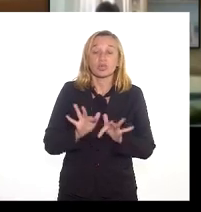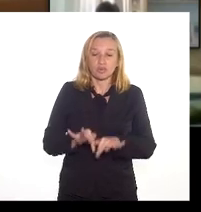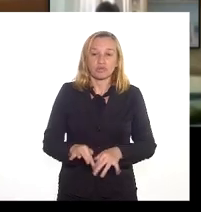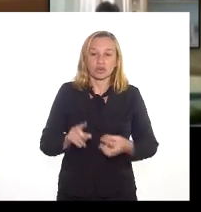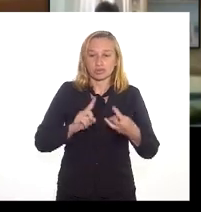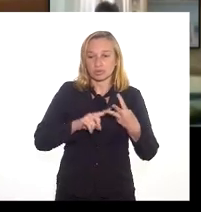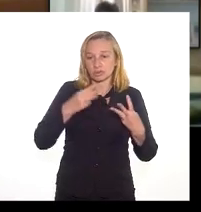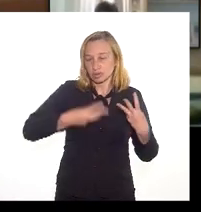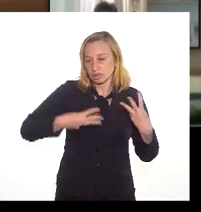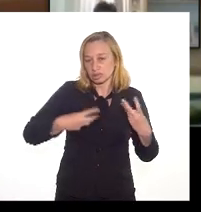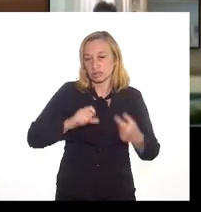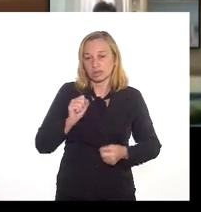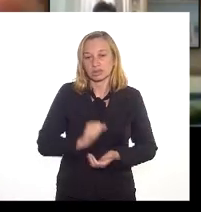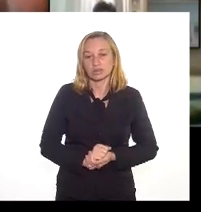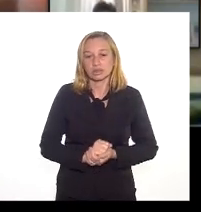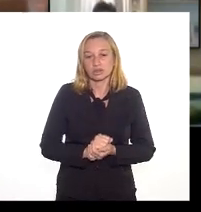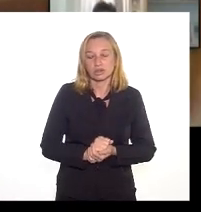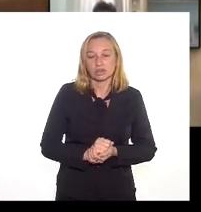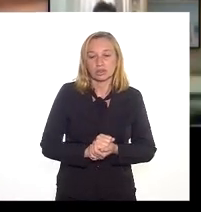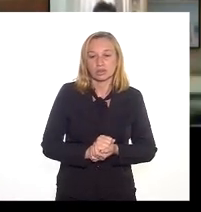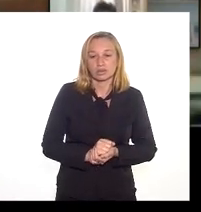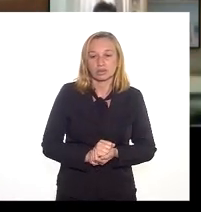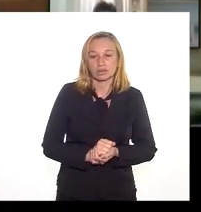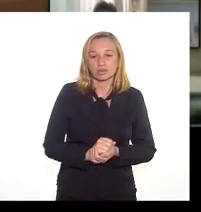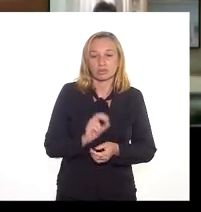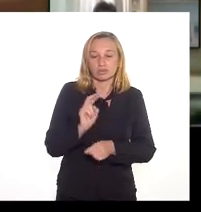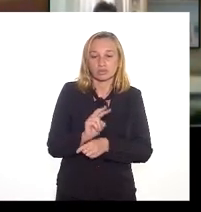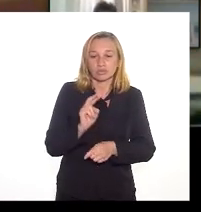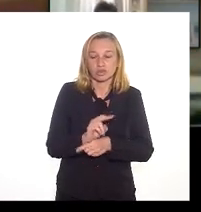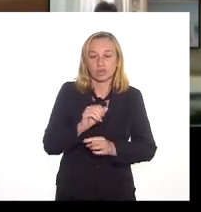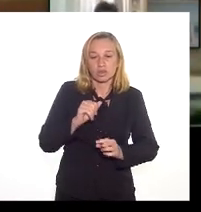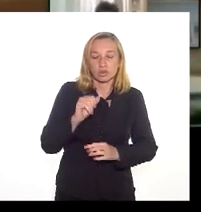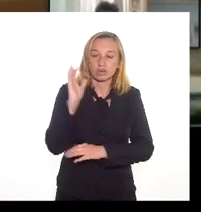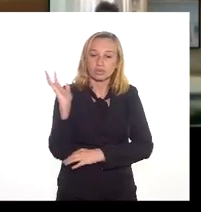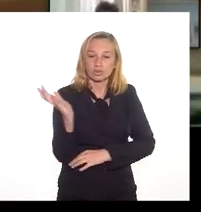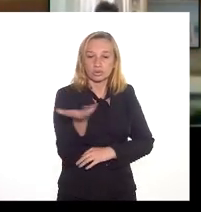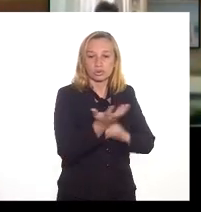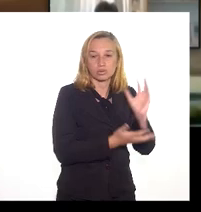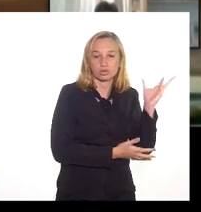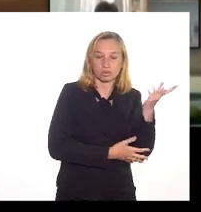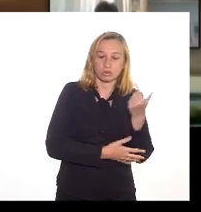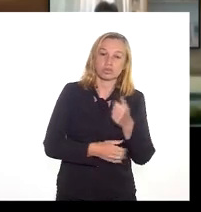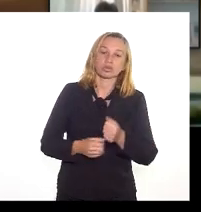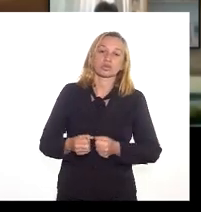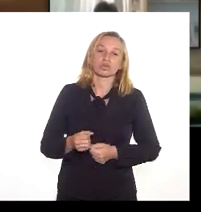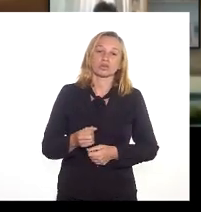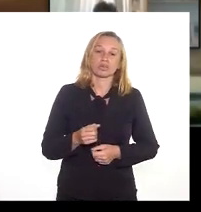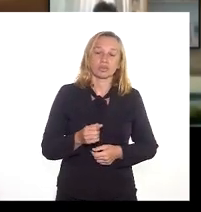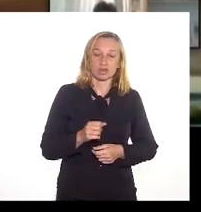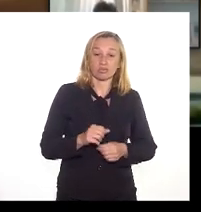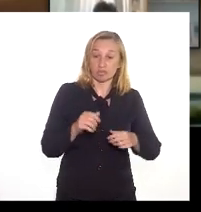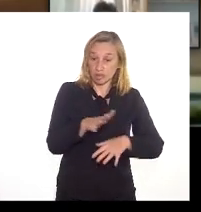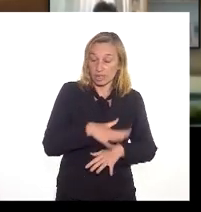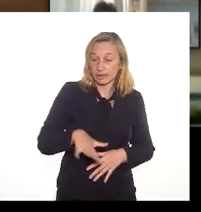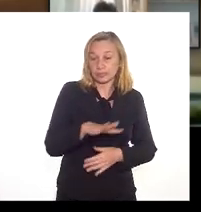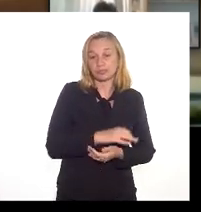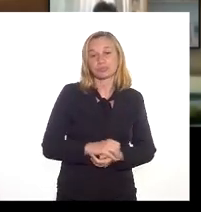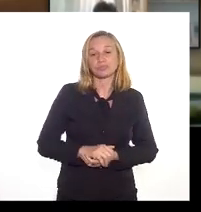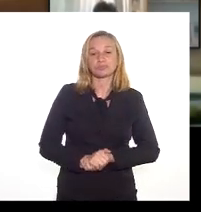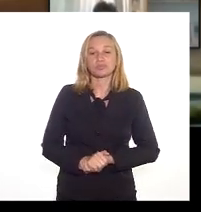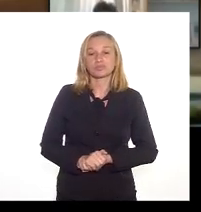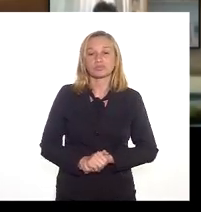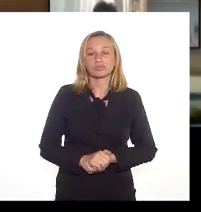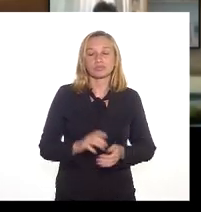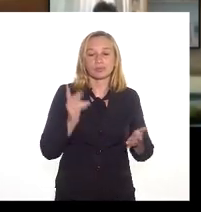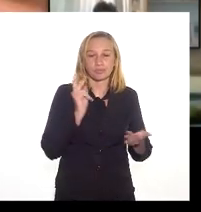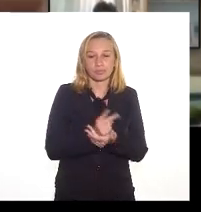terceiro ponto é a questão da proteção socioambiental na área e aí é um ponto muito sensível porque mesmo os